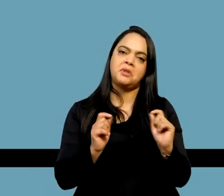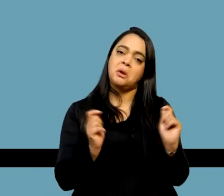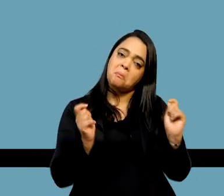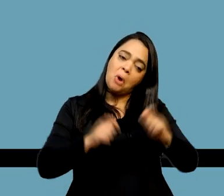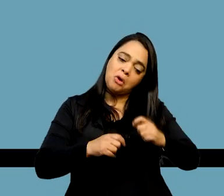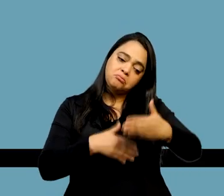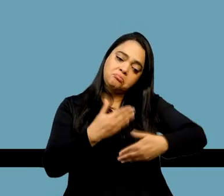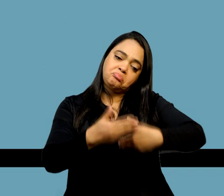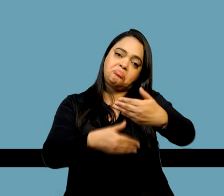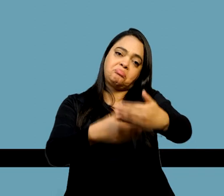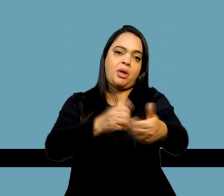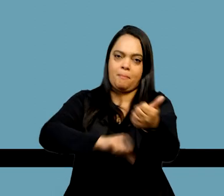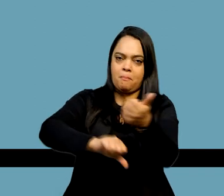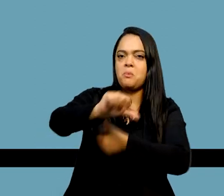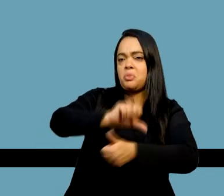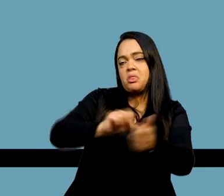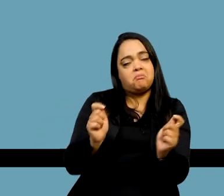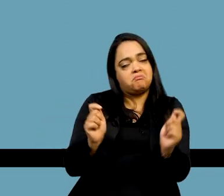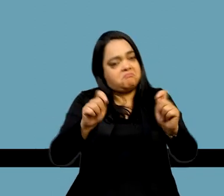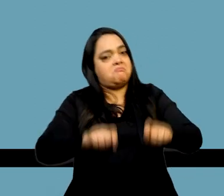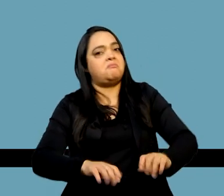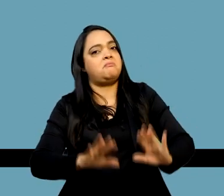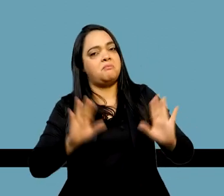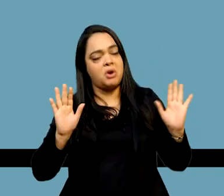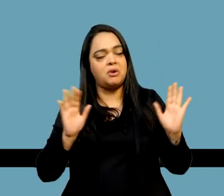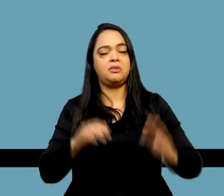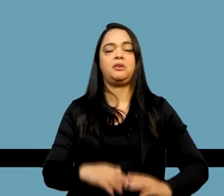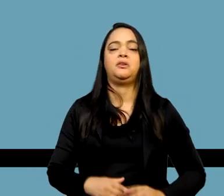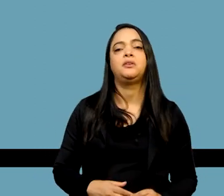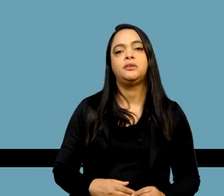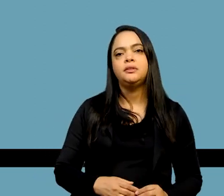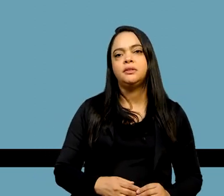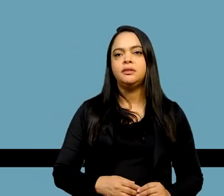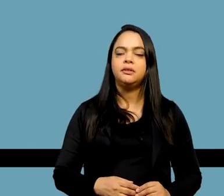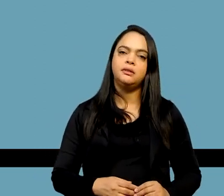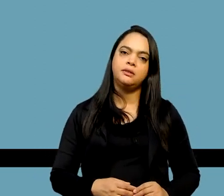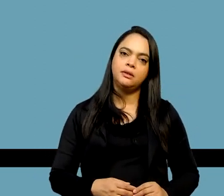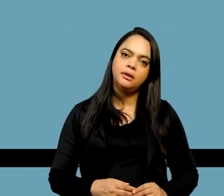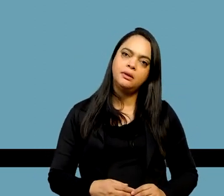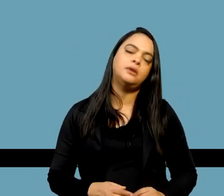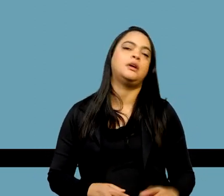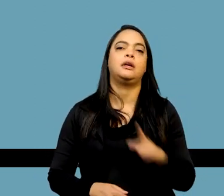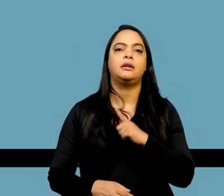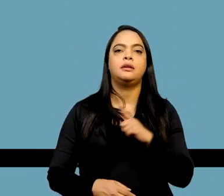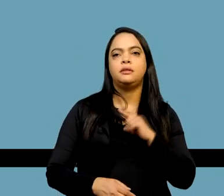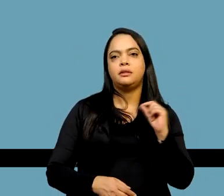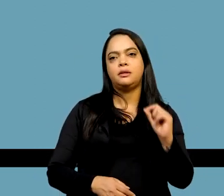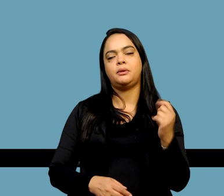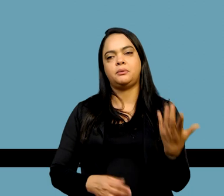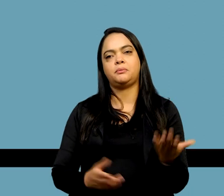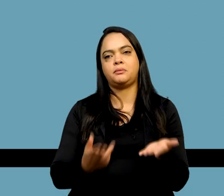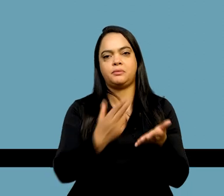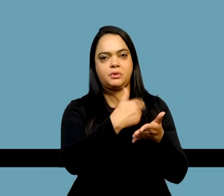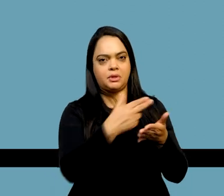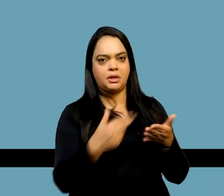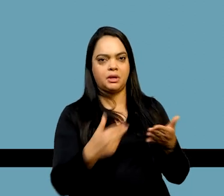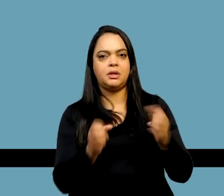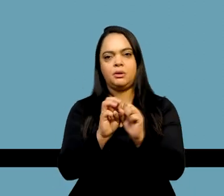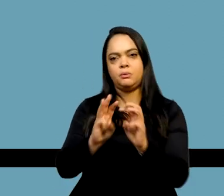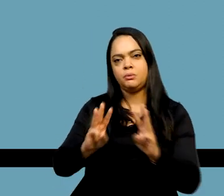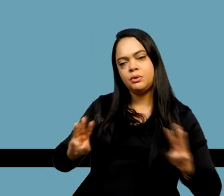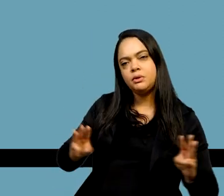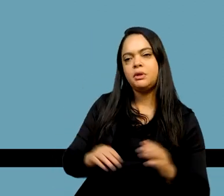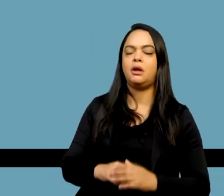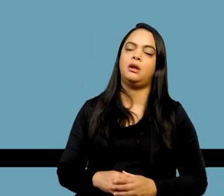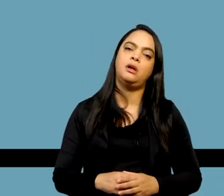sua execução, diríamos assim, que é desenho do Portal, identidade, né, gestão,